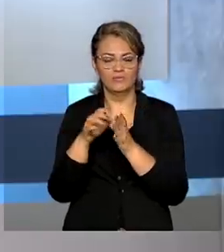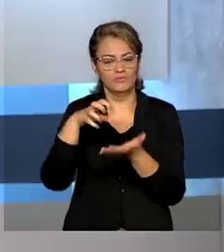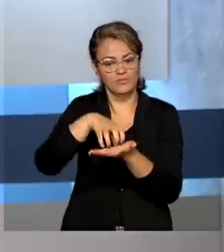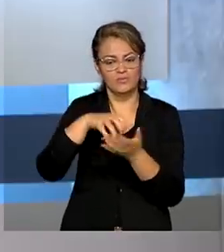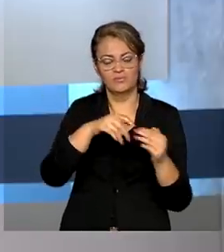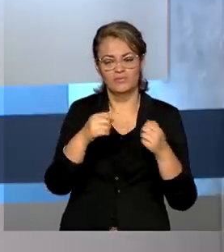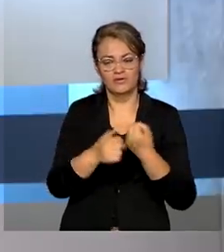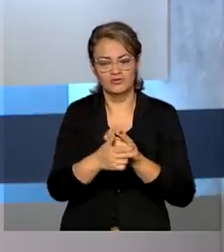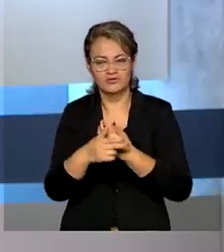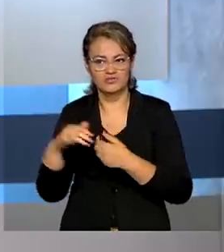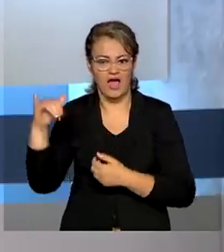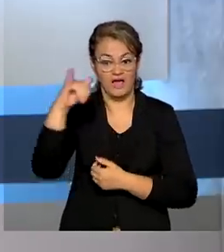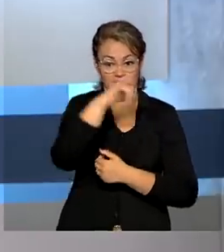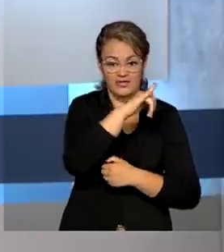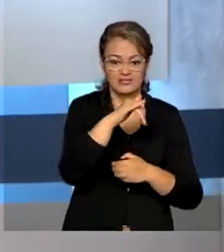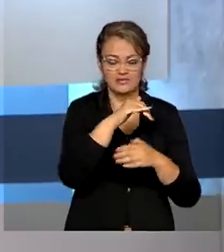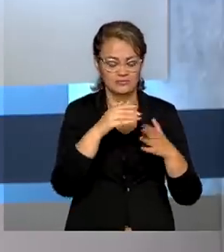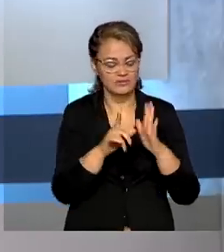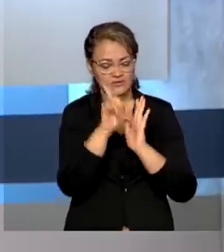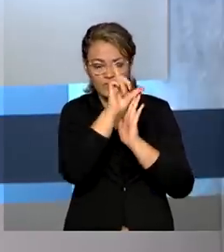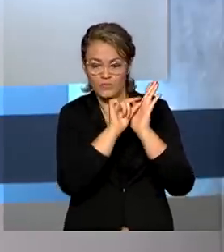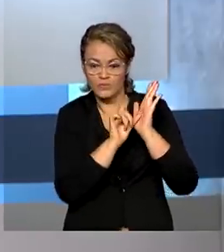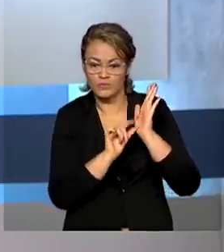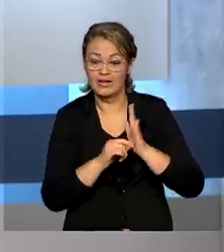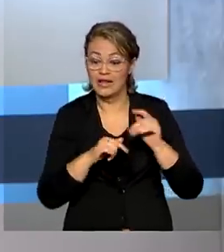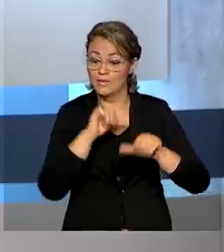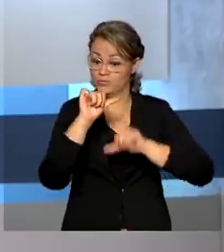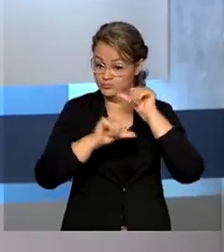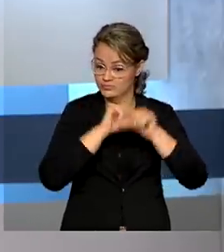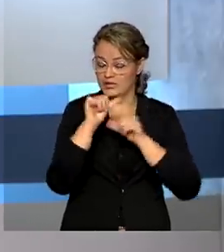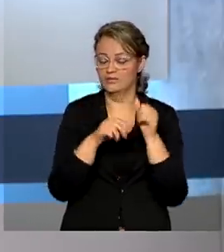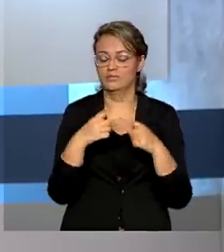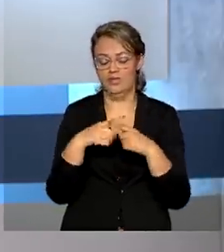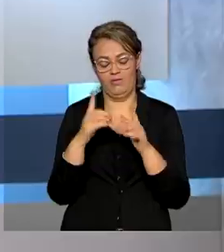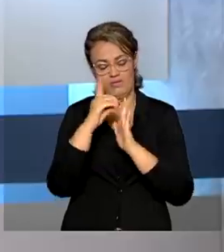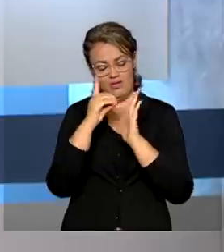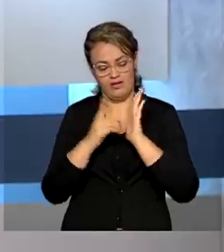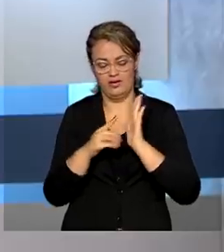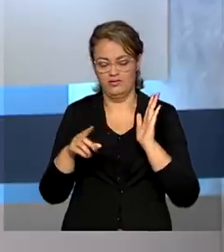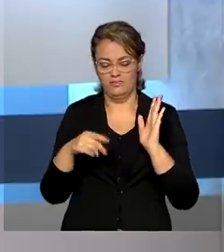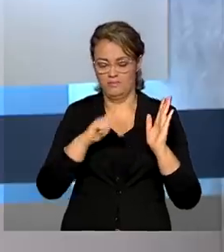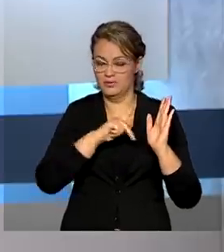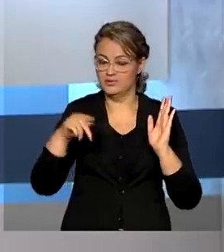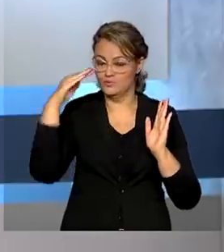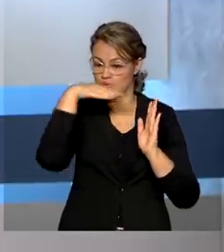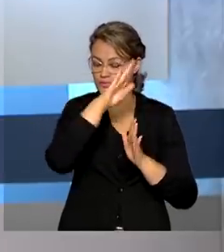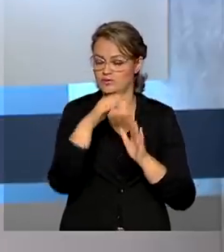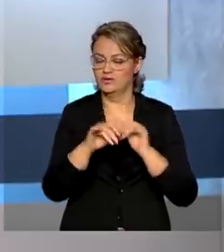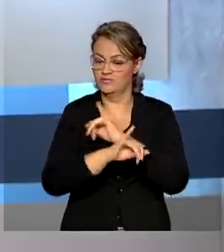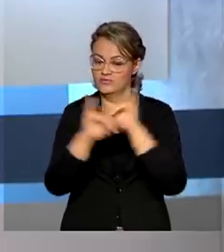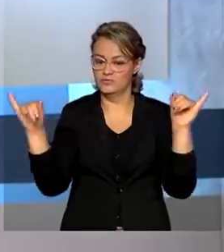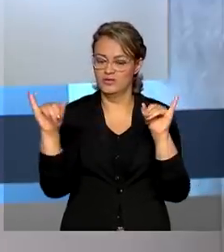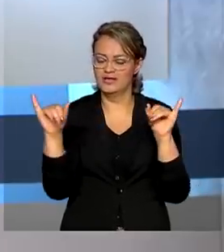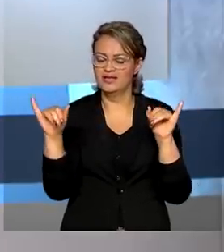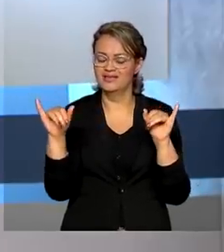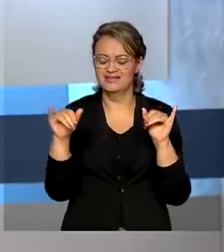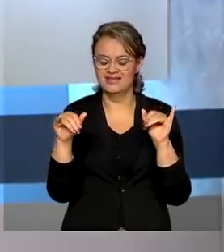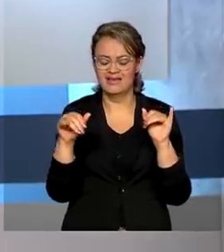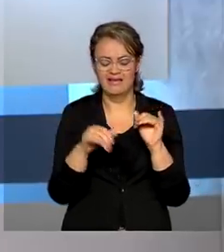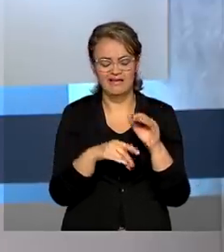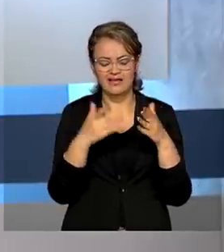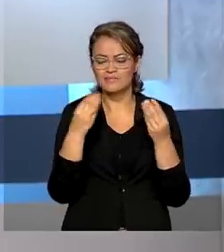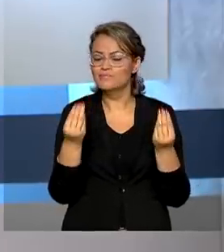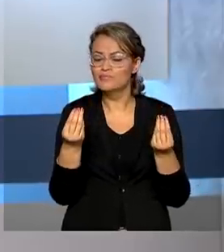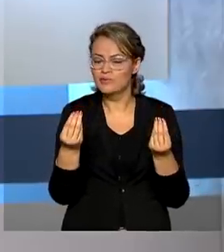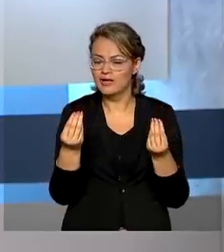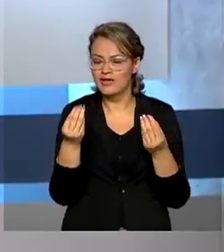tiveram um limite provisório do orçamento alterado por meio de um decreto do presidente Jair Bolsonaro. A medida é para impedir a paralisação